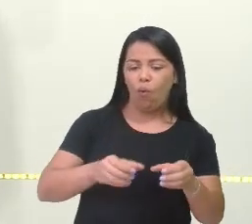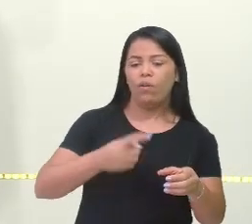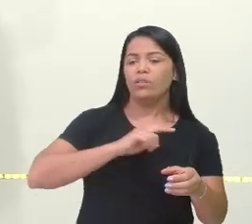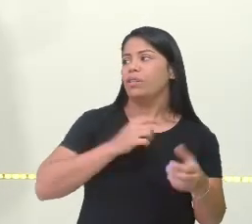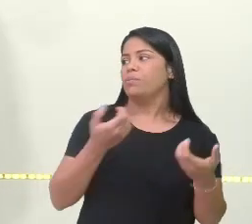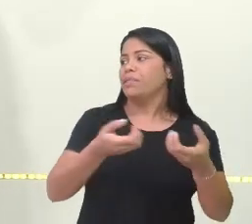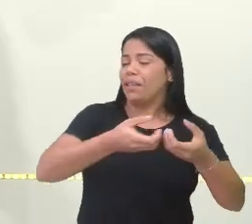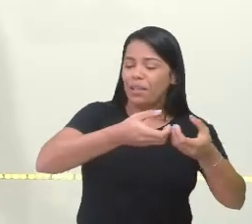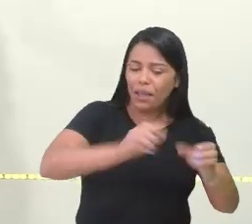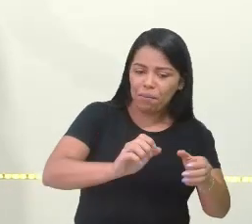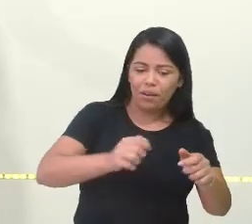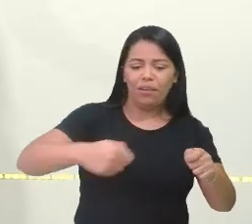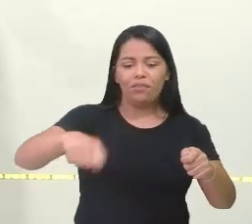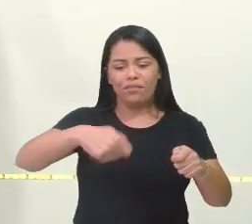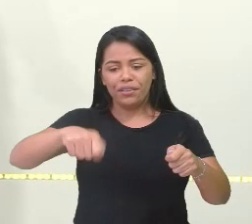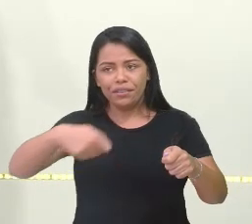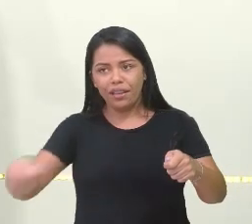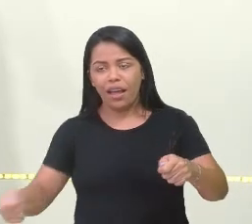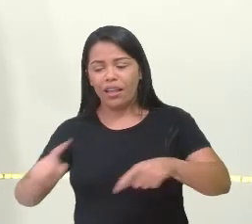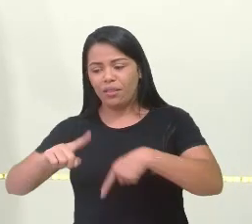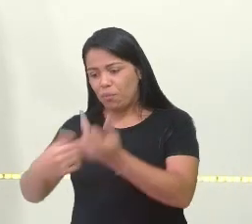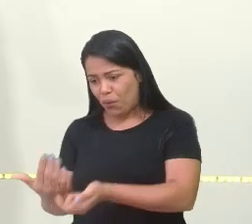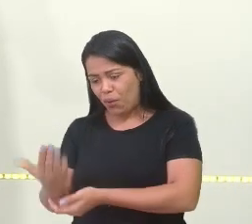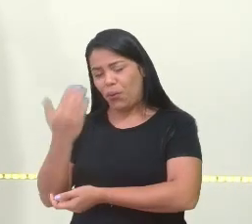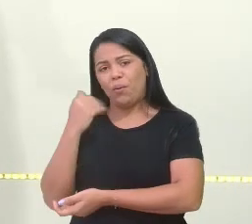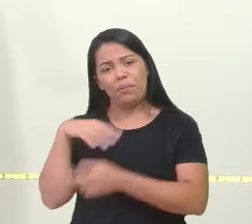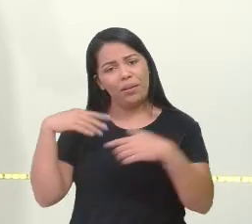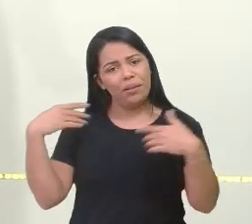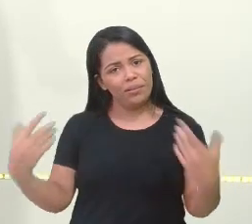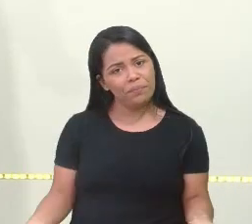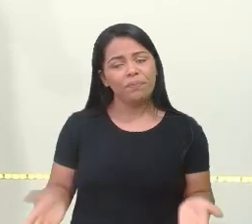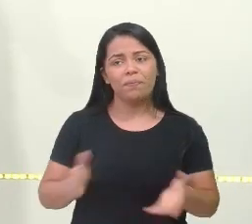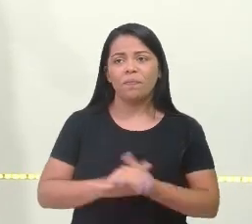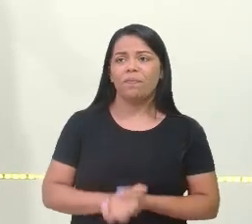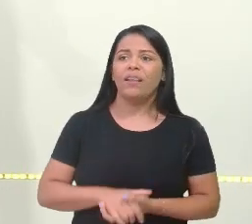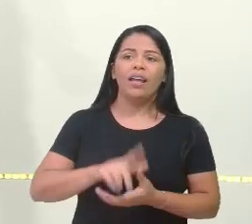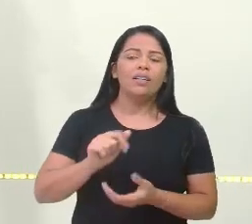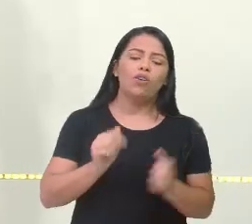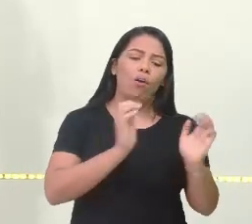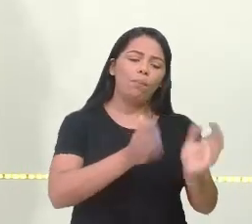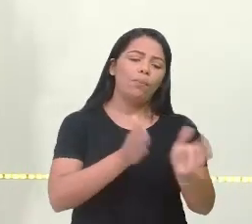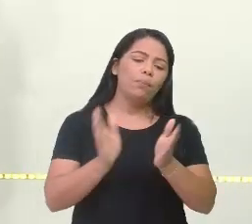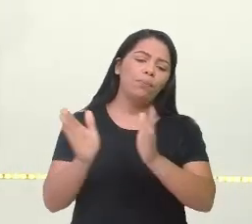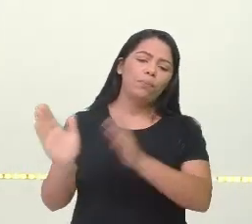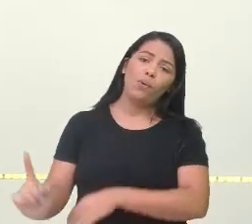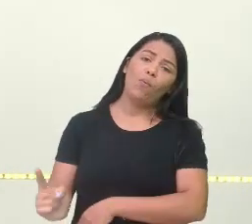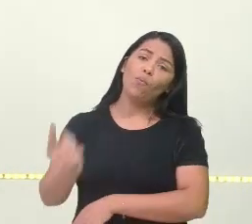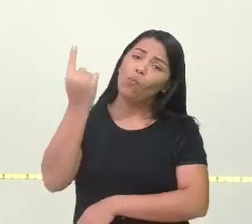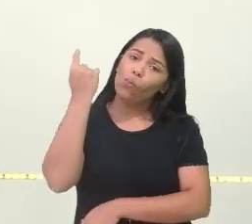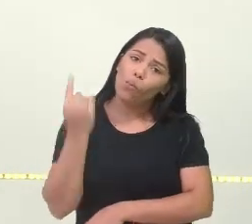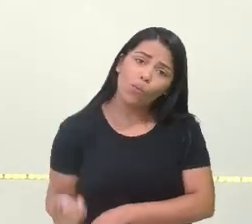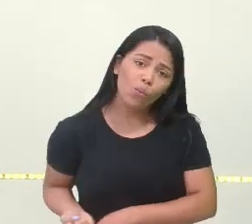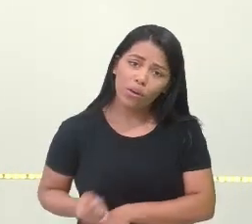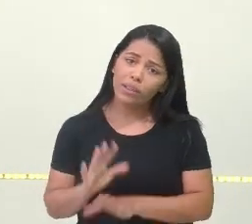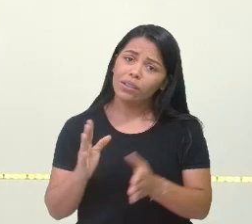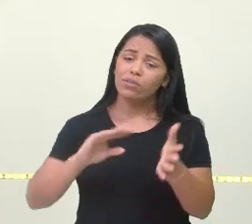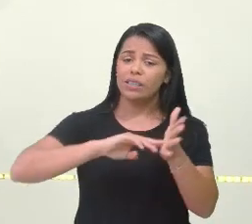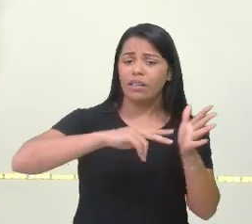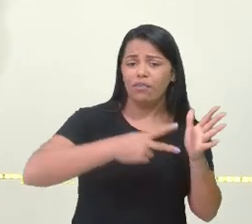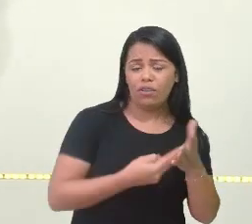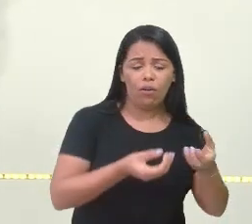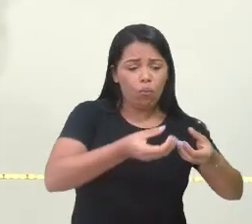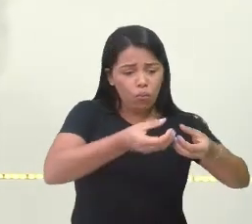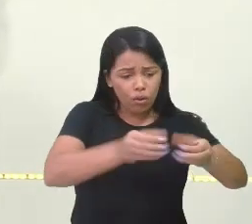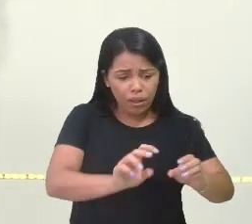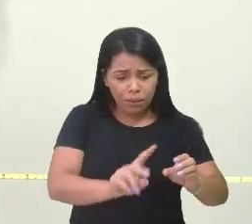quebrar, fritar e comer. Então, isso aí é uma etapa só. Isso quer dizer que eu quebrei dois